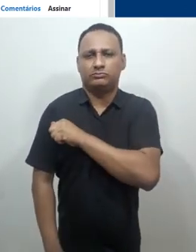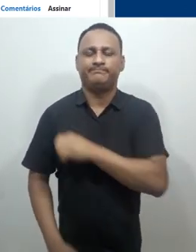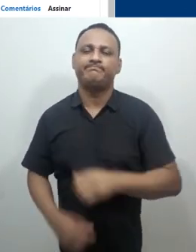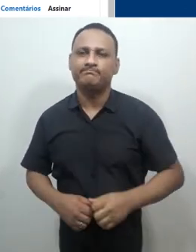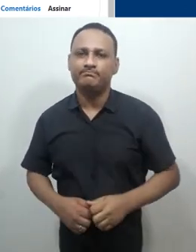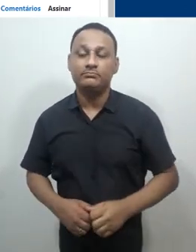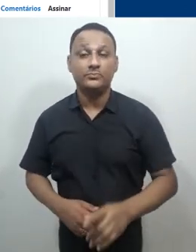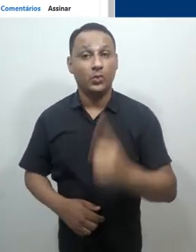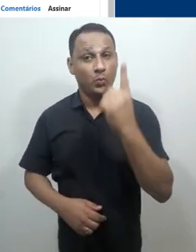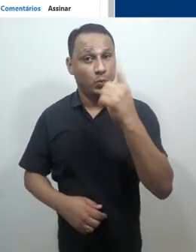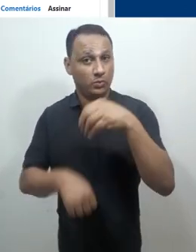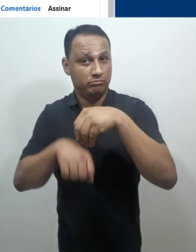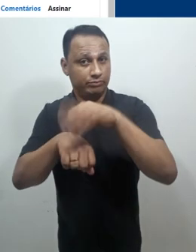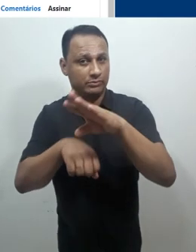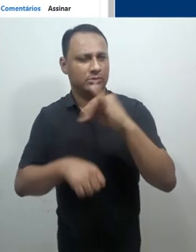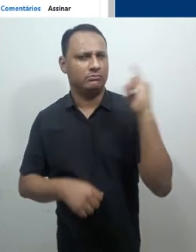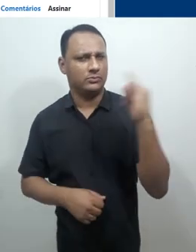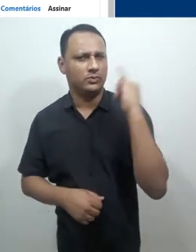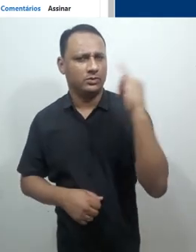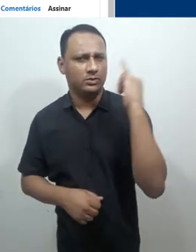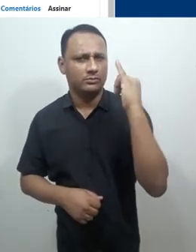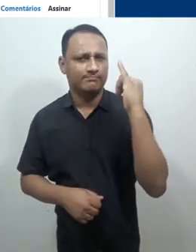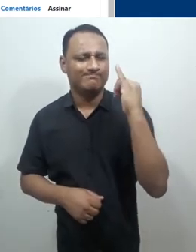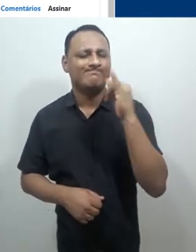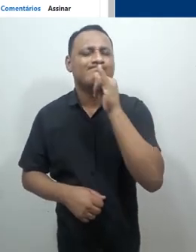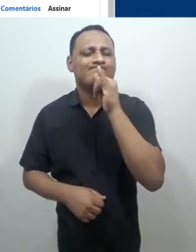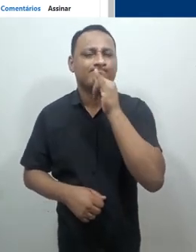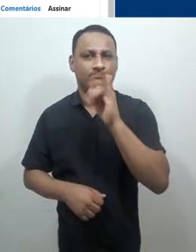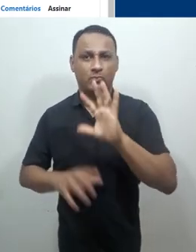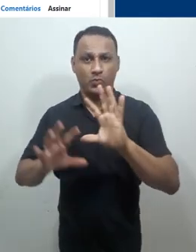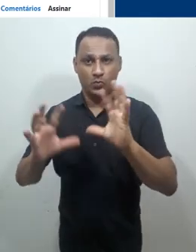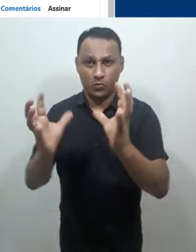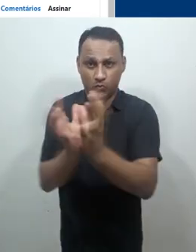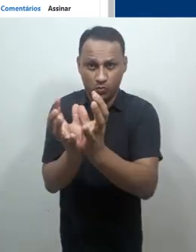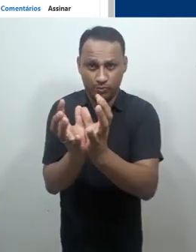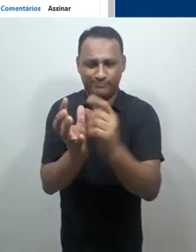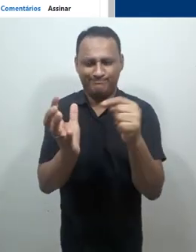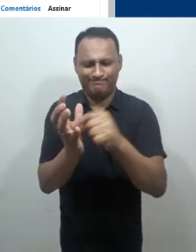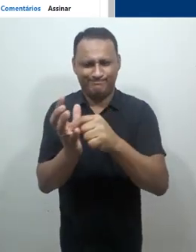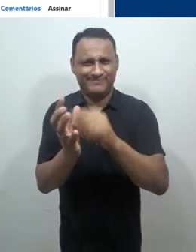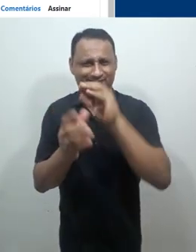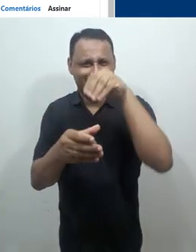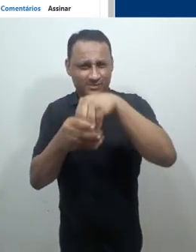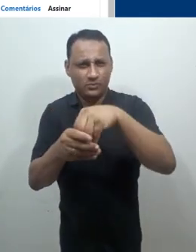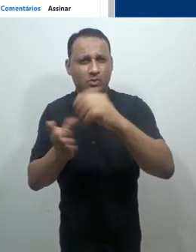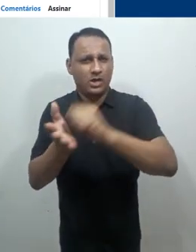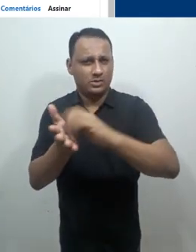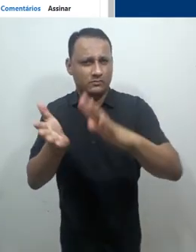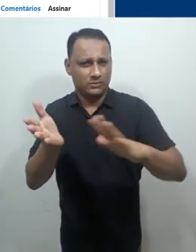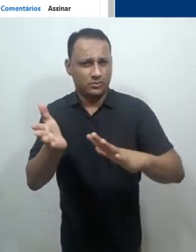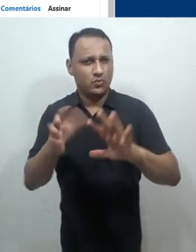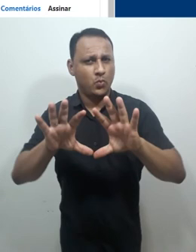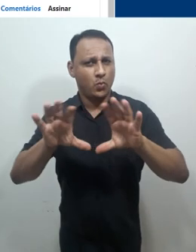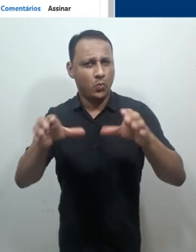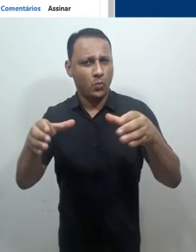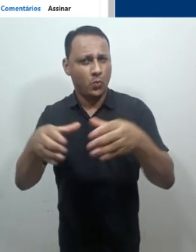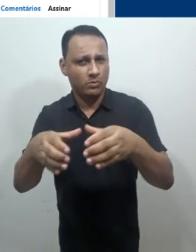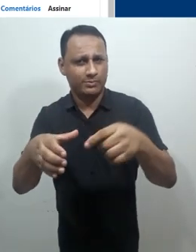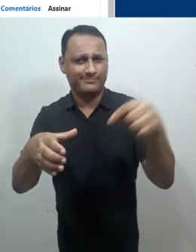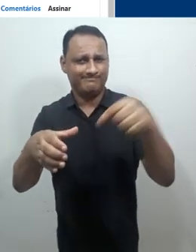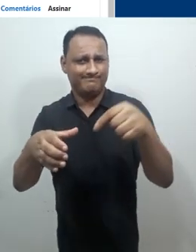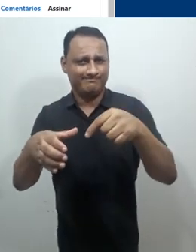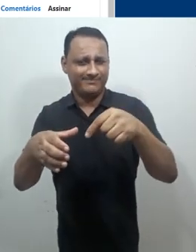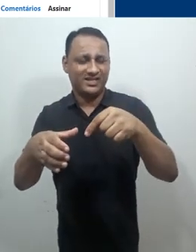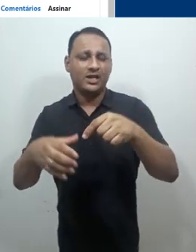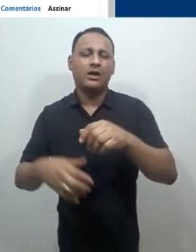aluno 1 é o autor. Uma observação importante é relativo ao comportamento de grupos em uma